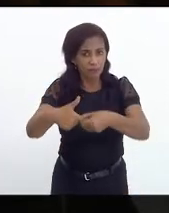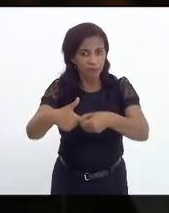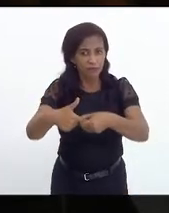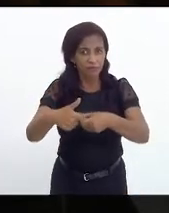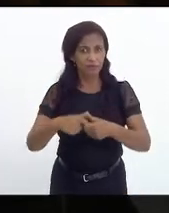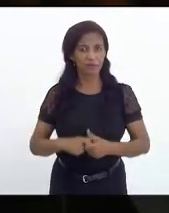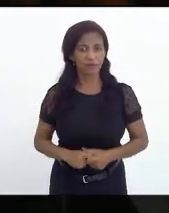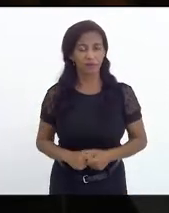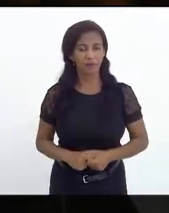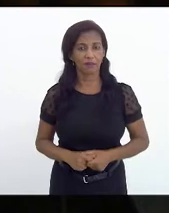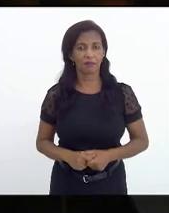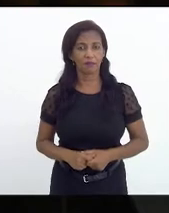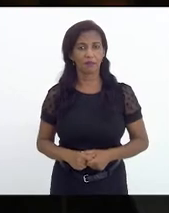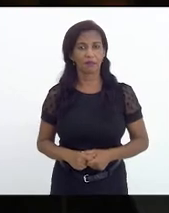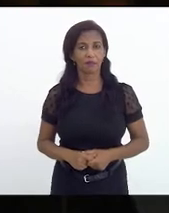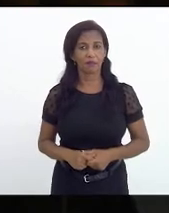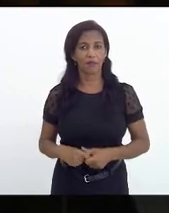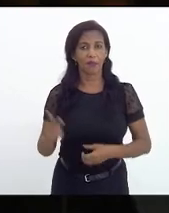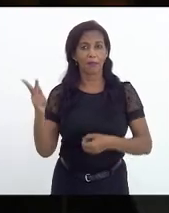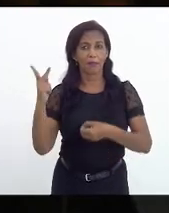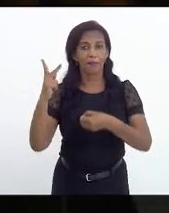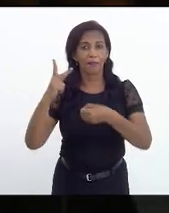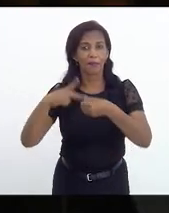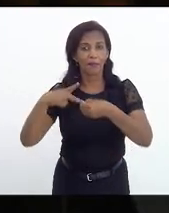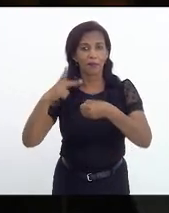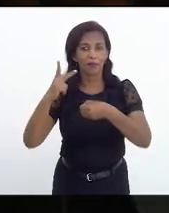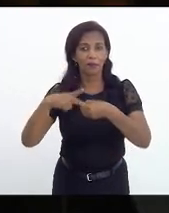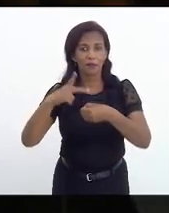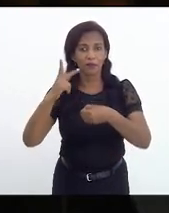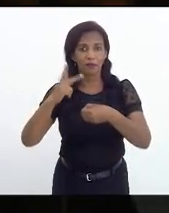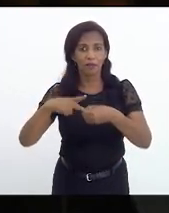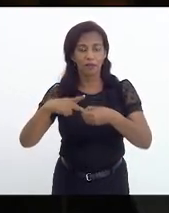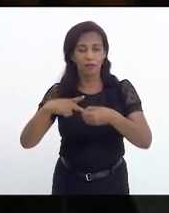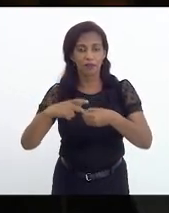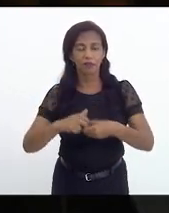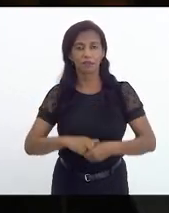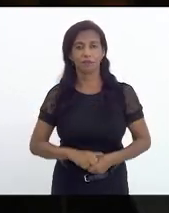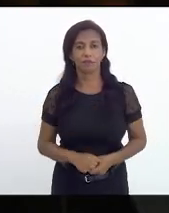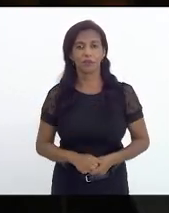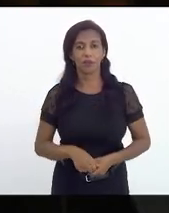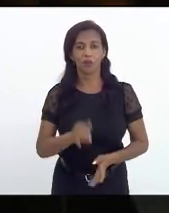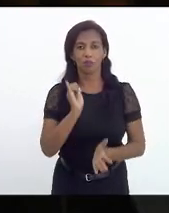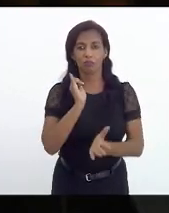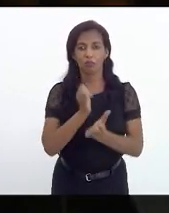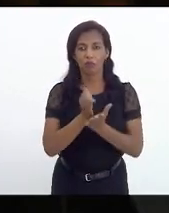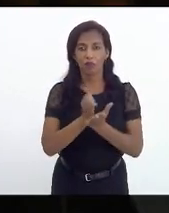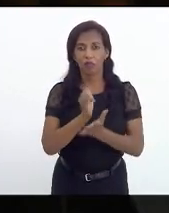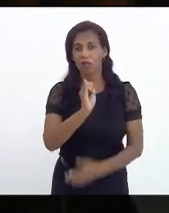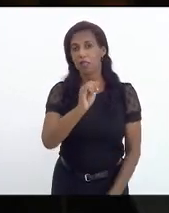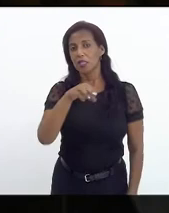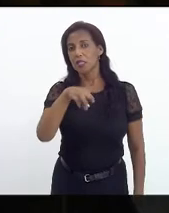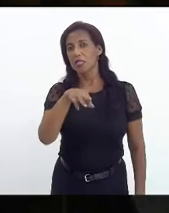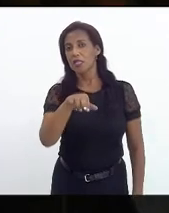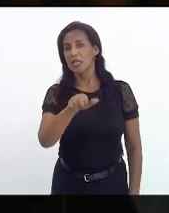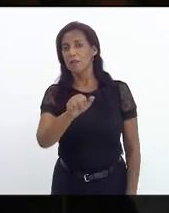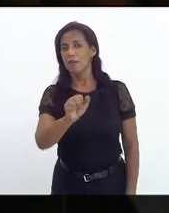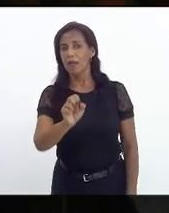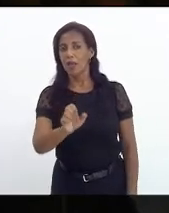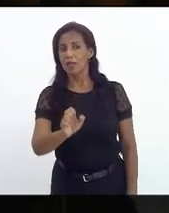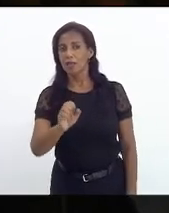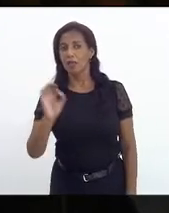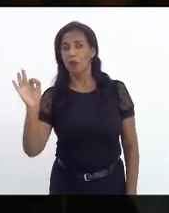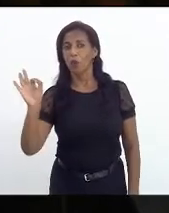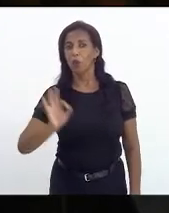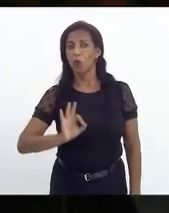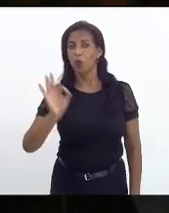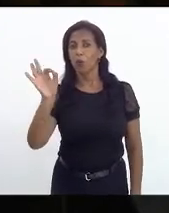é a Petrobras. O ICMS é uma alíquota, é